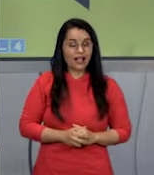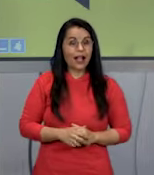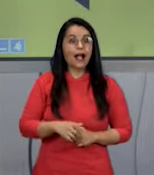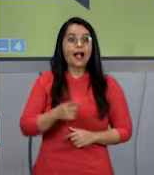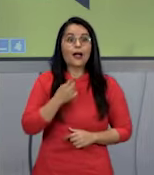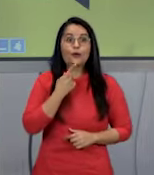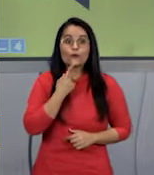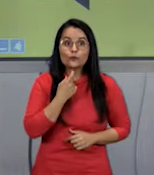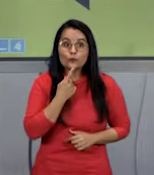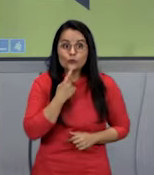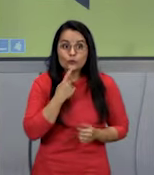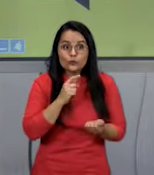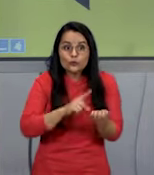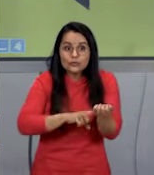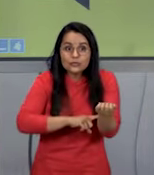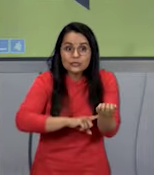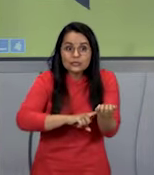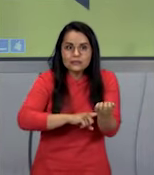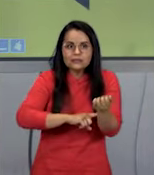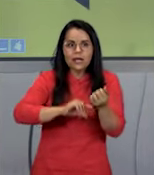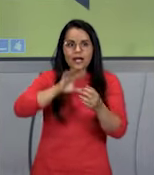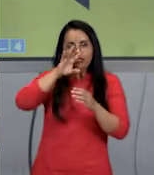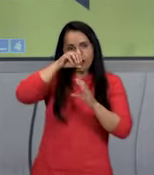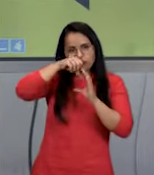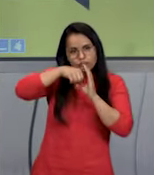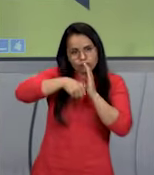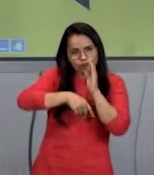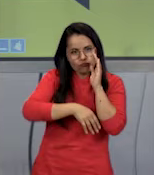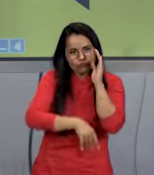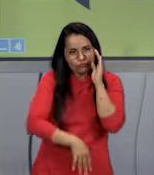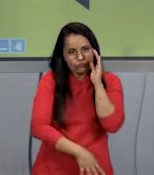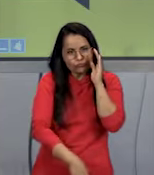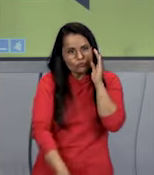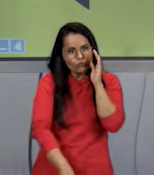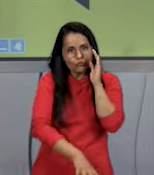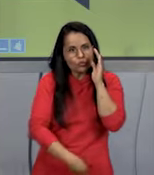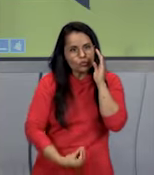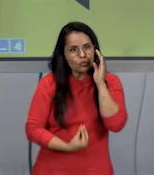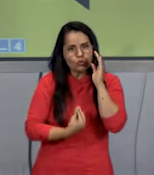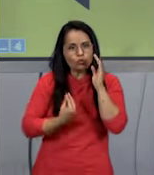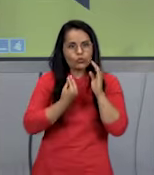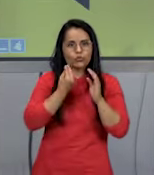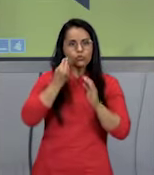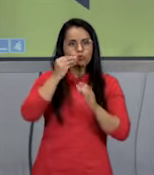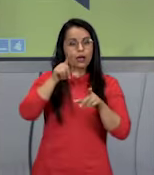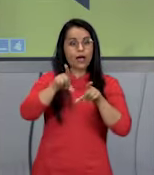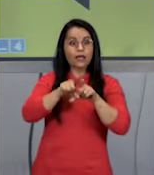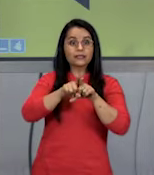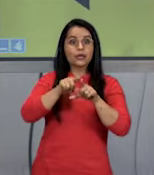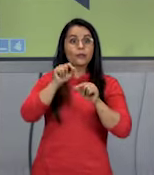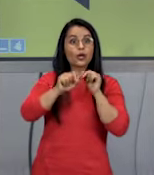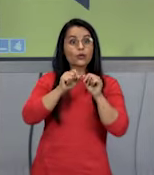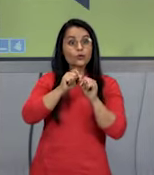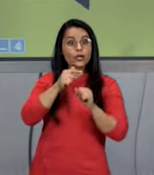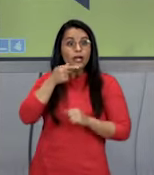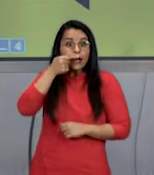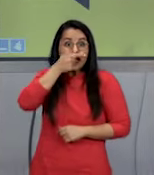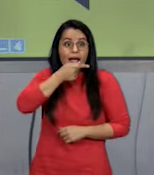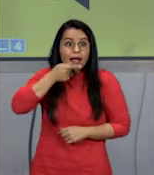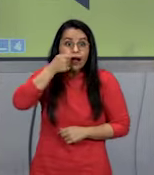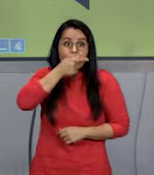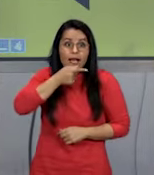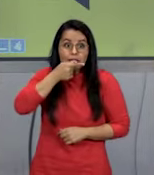sangue, chega até ela o gás oxigênio e também a glicose, que é o açúcar, que é o